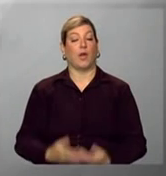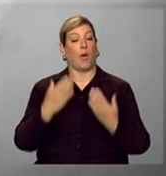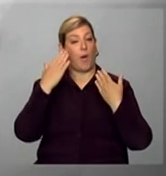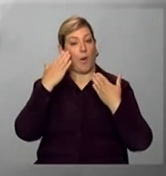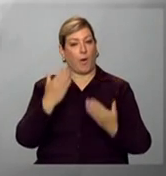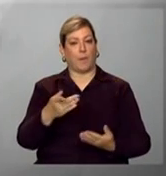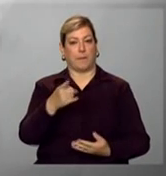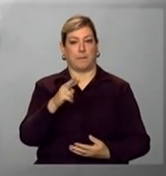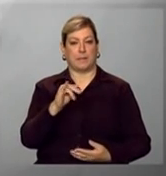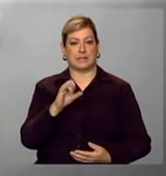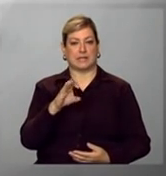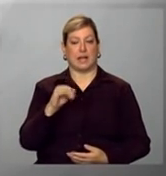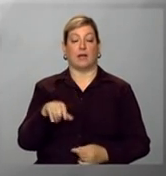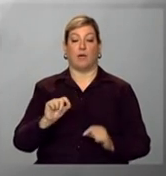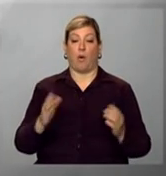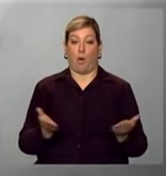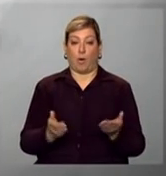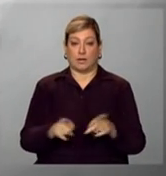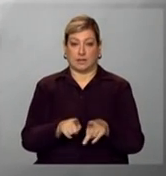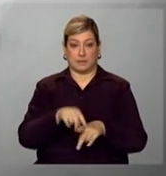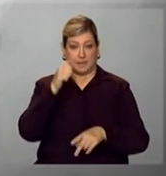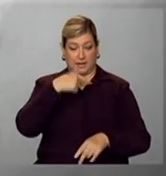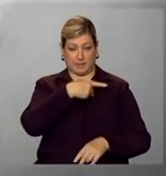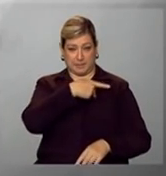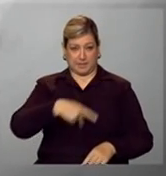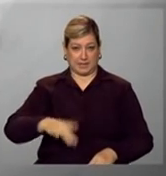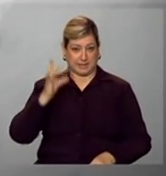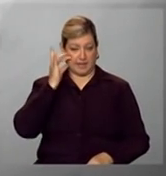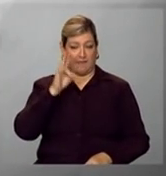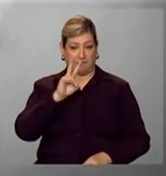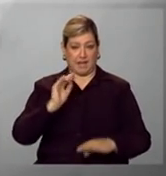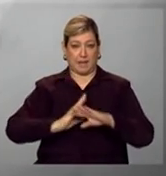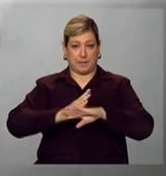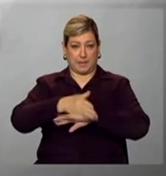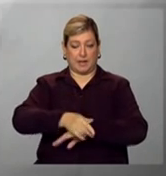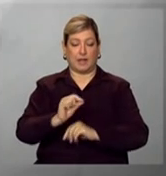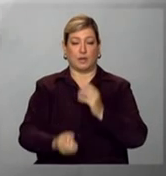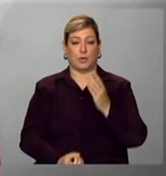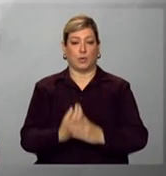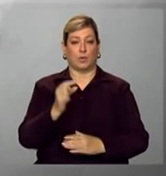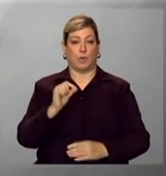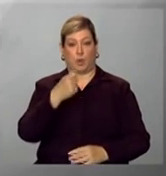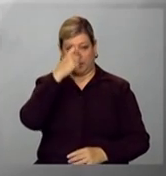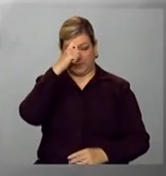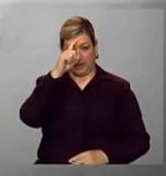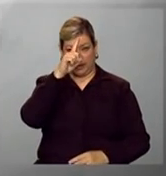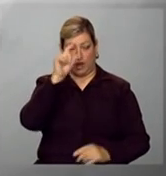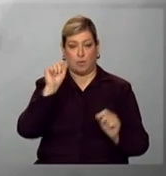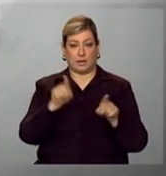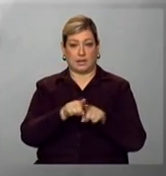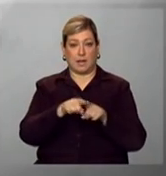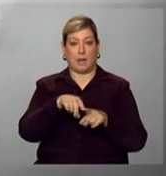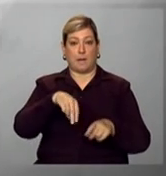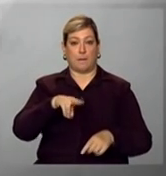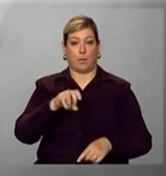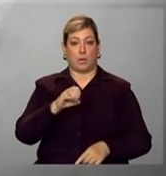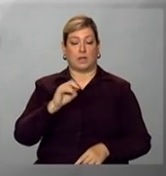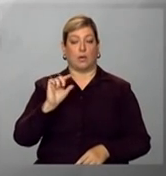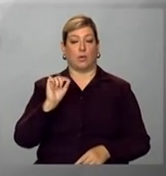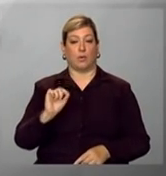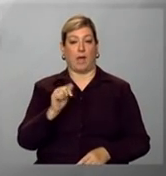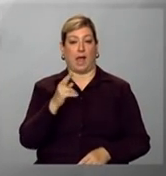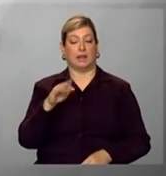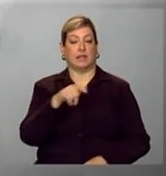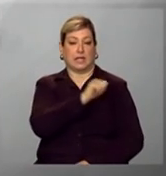Obrigada, Priscila. E hoje, também a presidenta Dilma Rousseff vai participar da inauguração de um hospital e do Museu de Arte do Rio